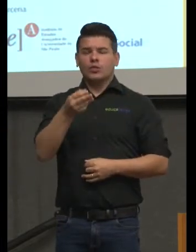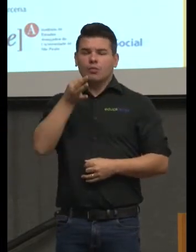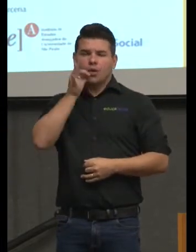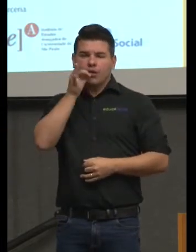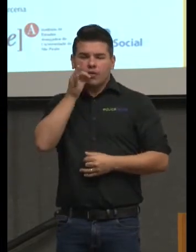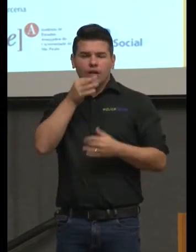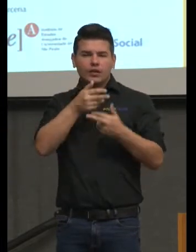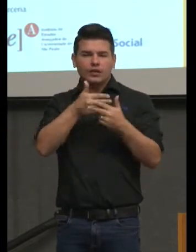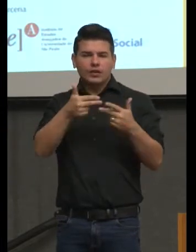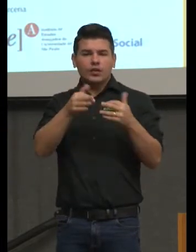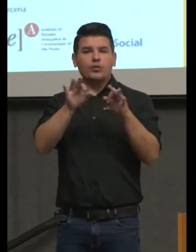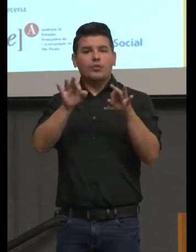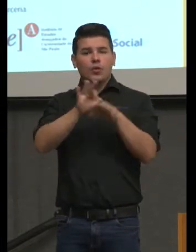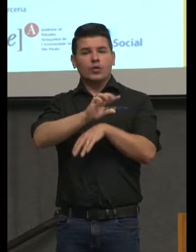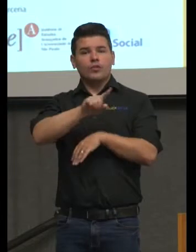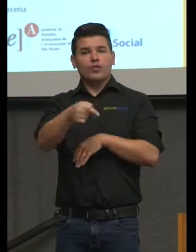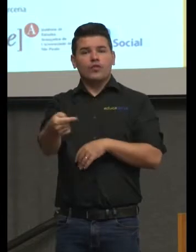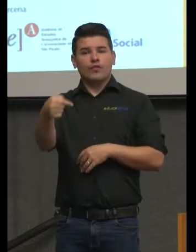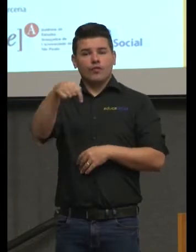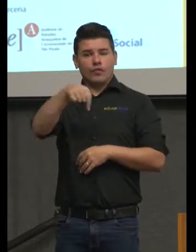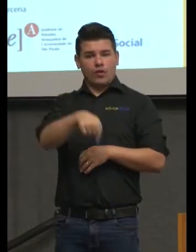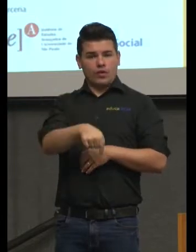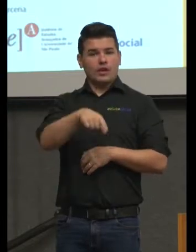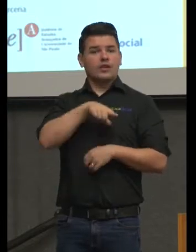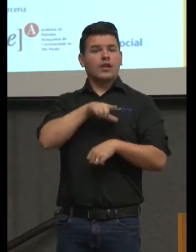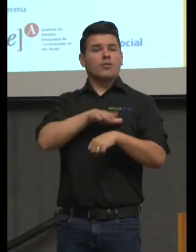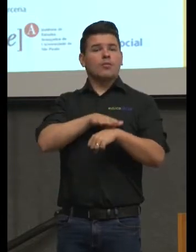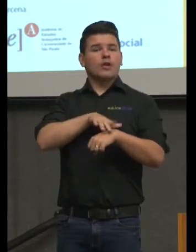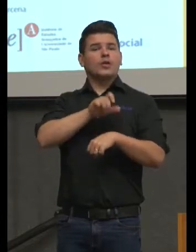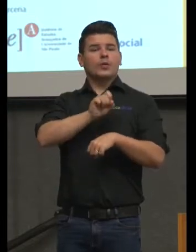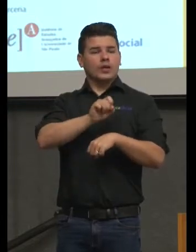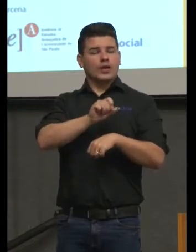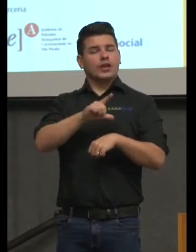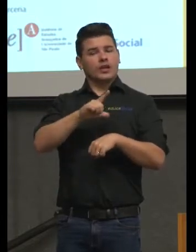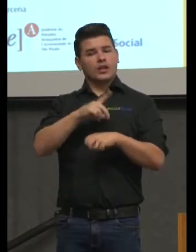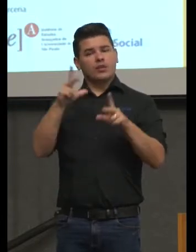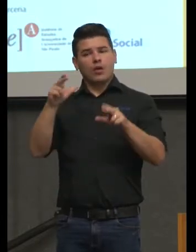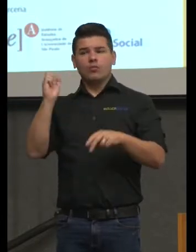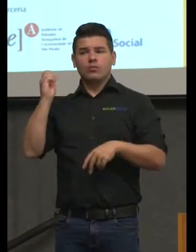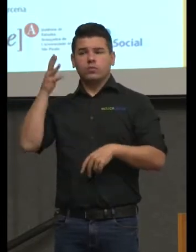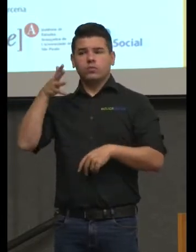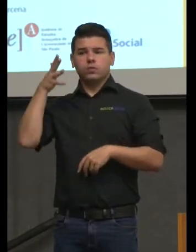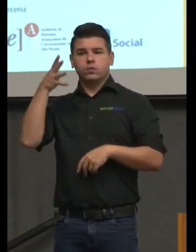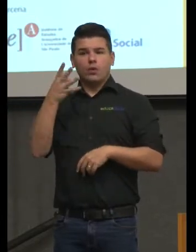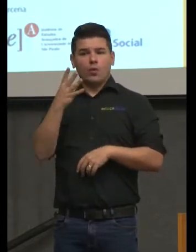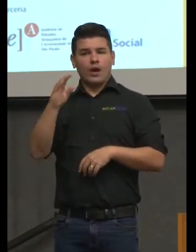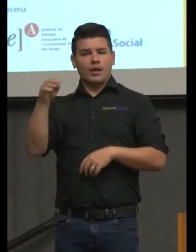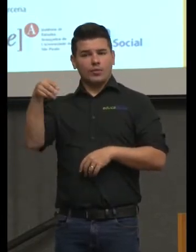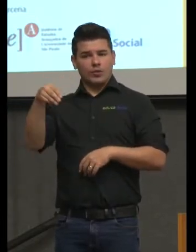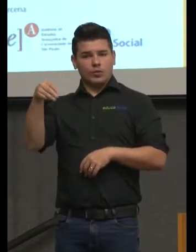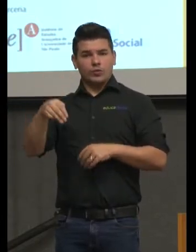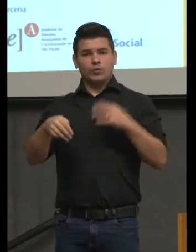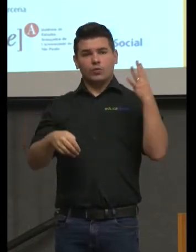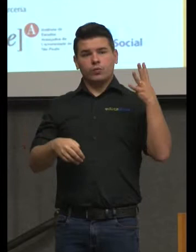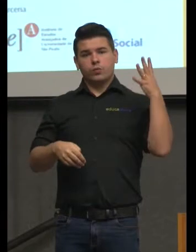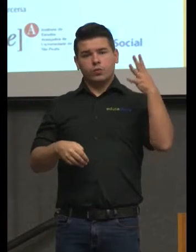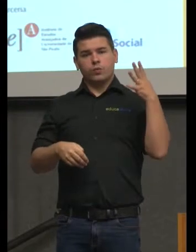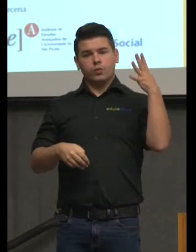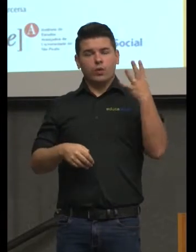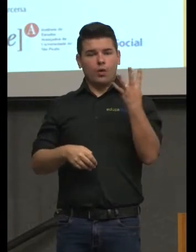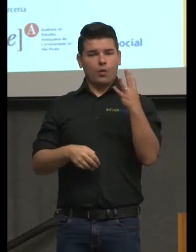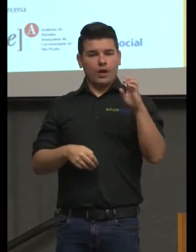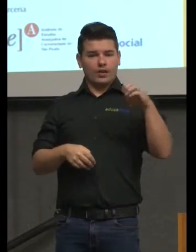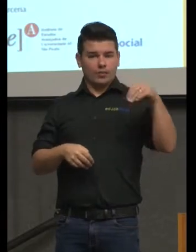depois a gente volta e tem um espaço igual ao das duas falas, portanto, de 80 minutos, para